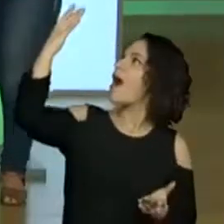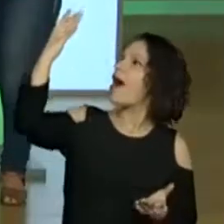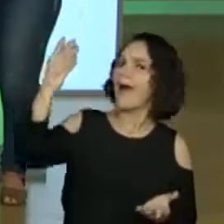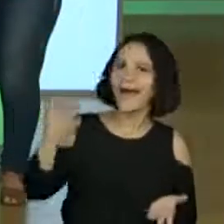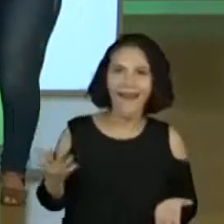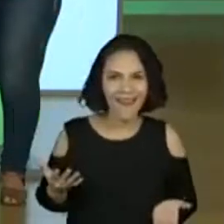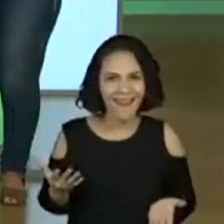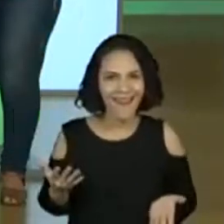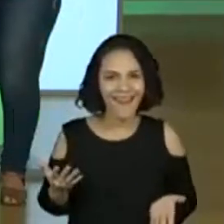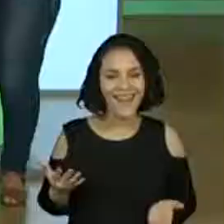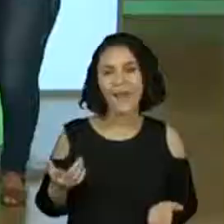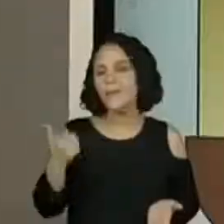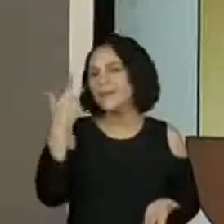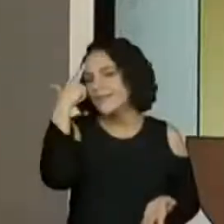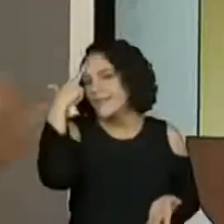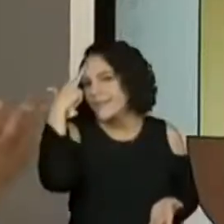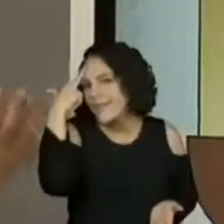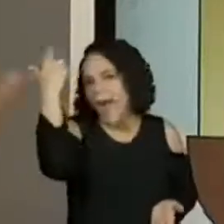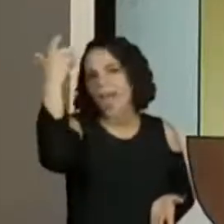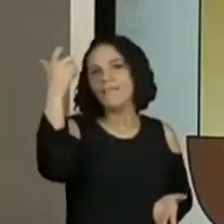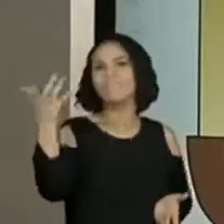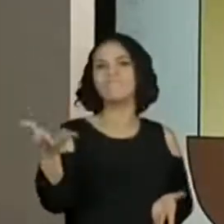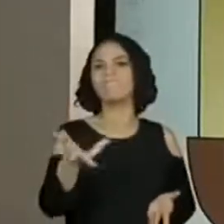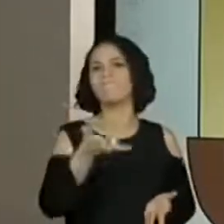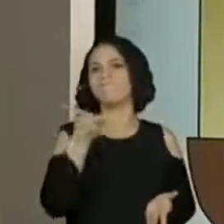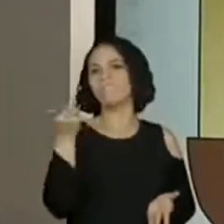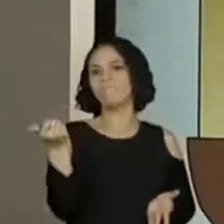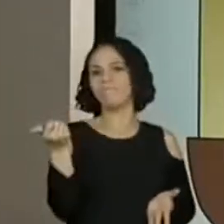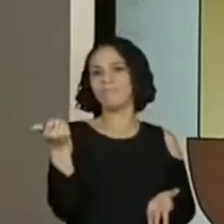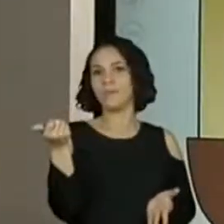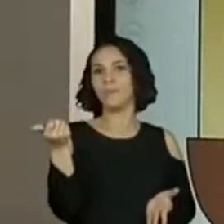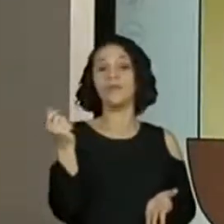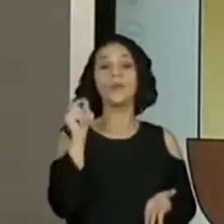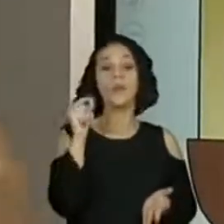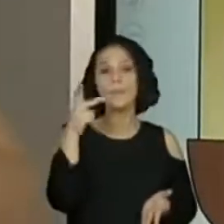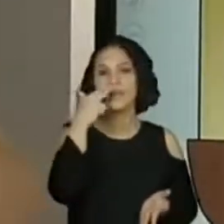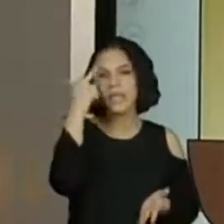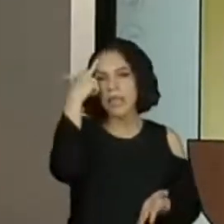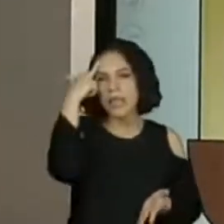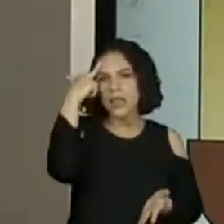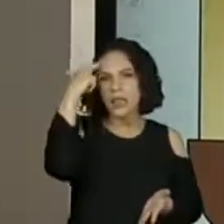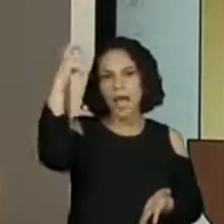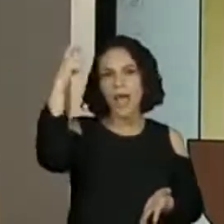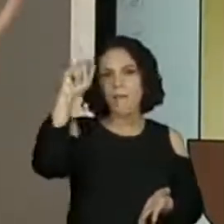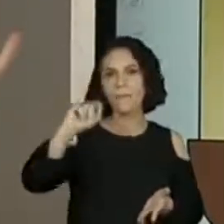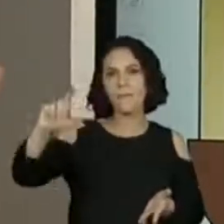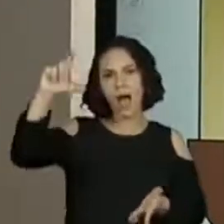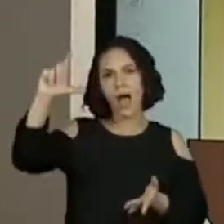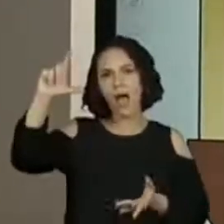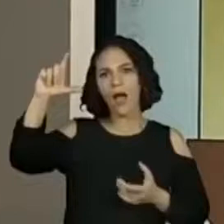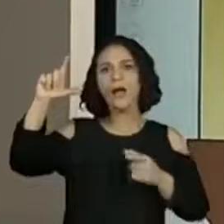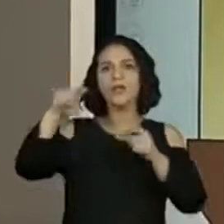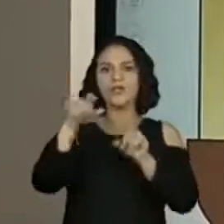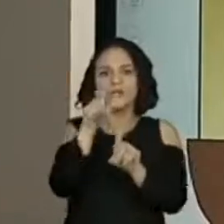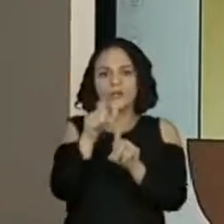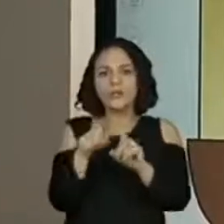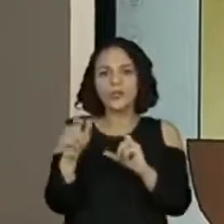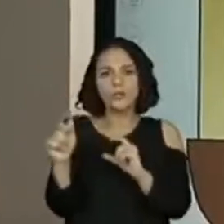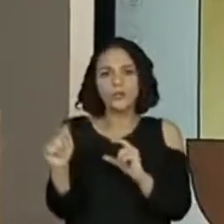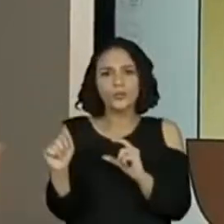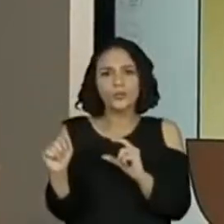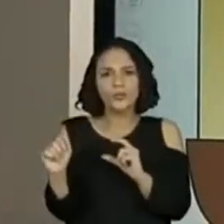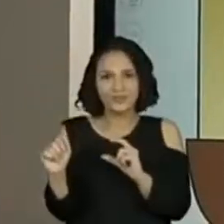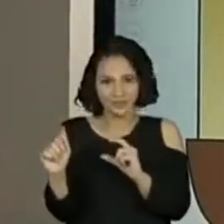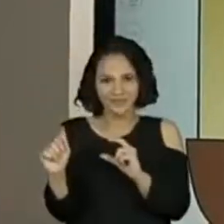uma grande ideia. Então, a ideia ficou maior que o personagem. Ocupou todo o espaço do quadrinho